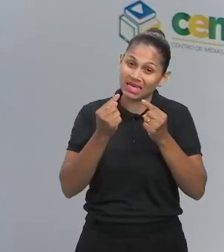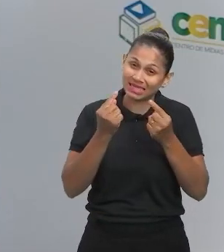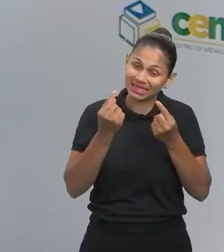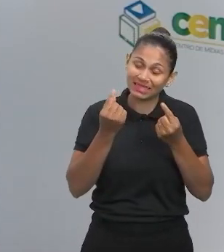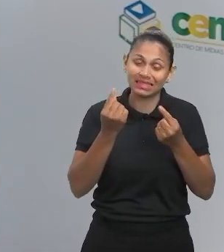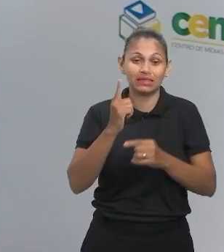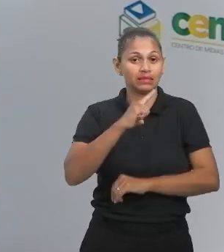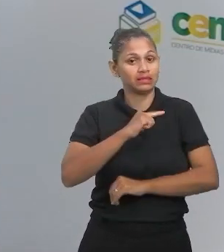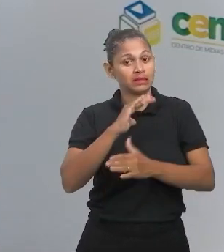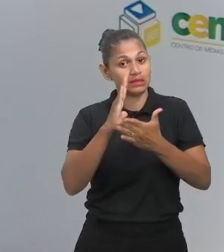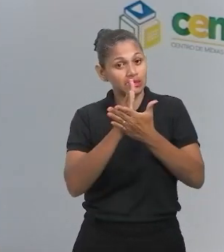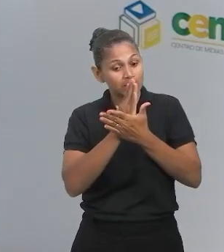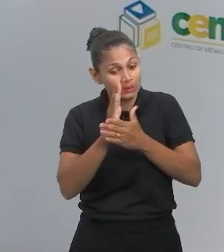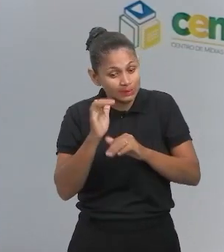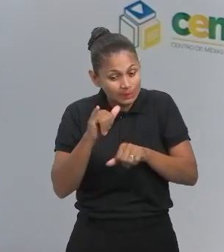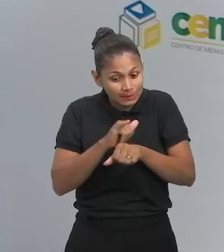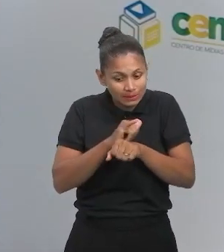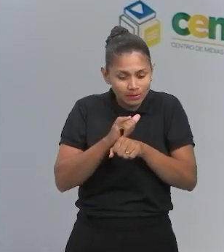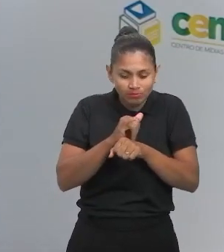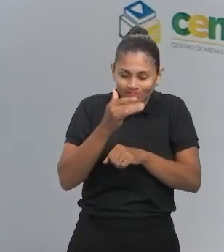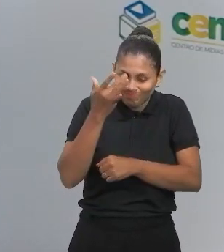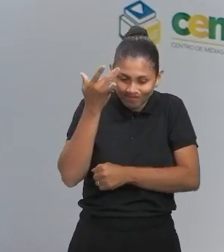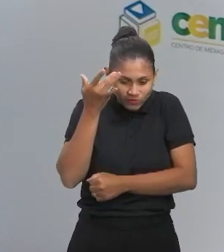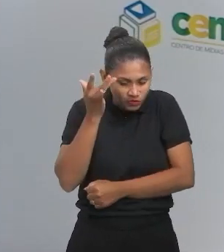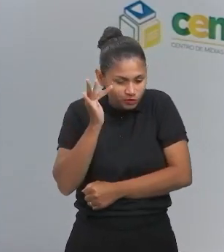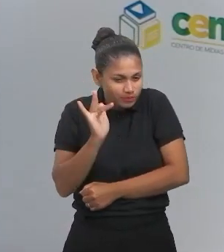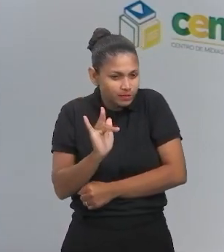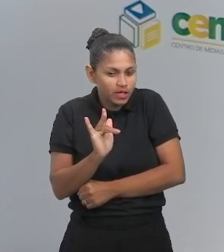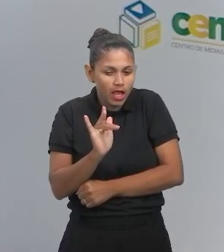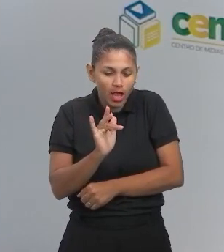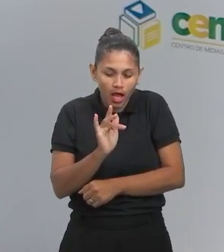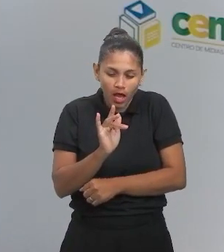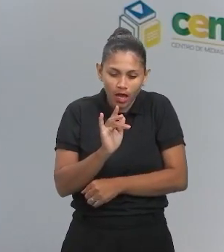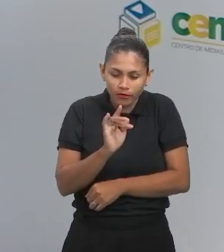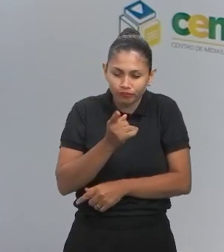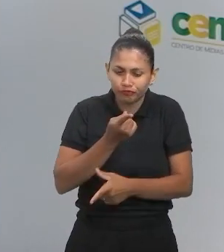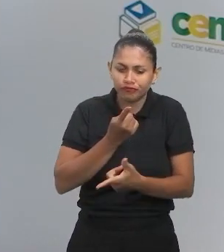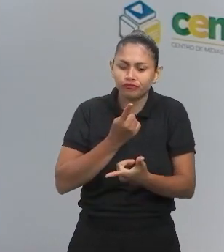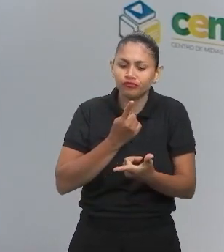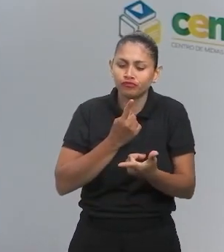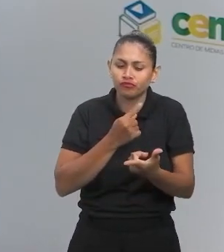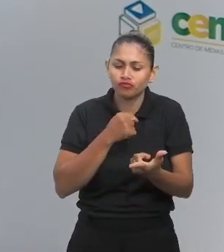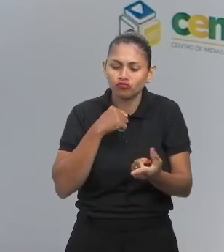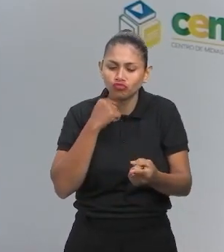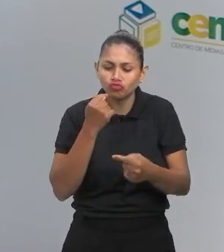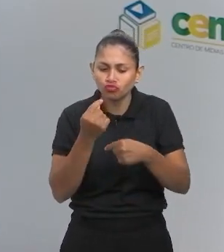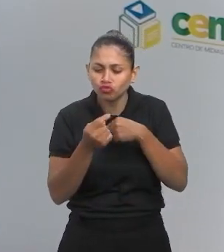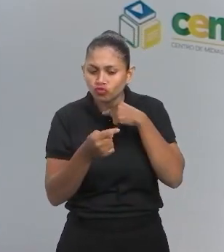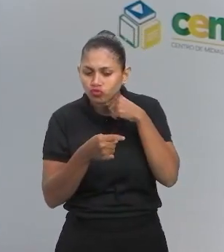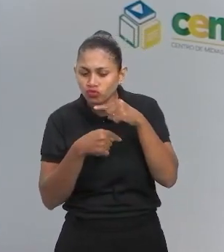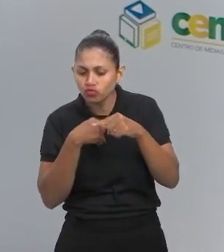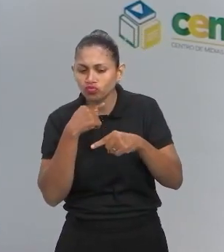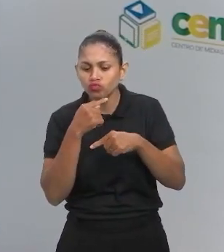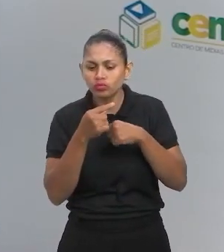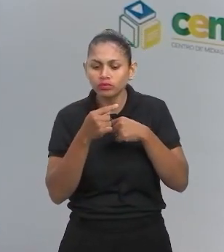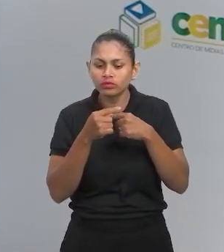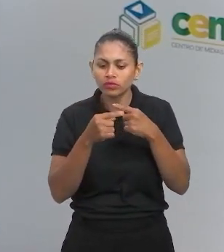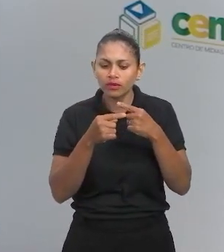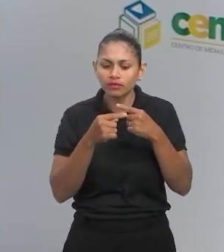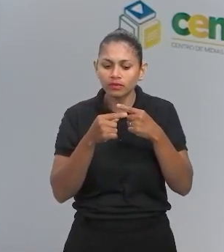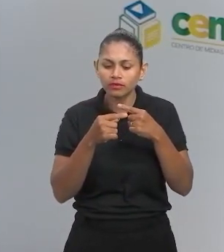bem se é aquela alternativa ou outra, né? Sempre fica na dúvida entre duas, né? A mamãezinha ali, aí você vai no